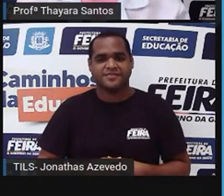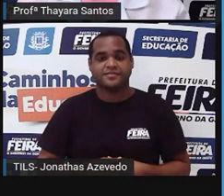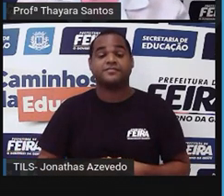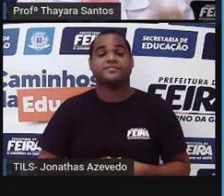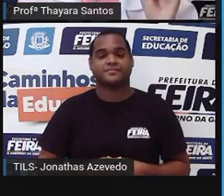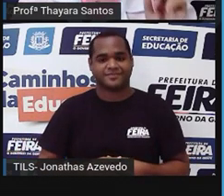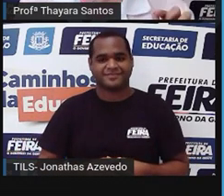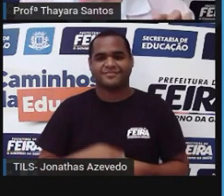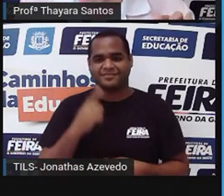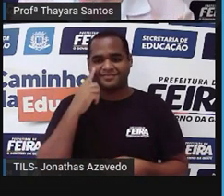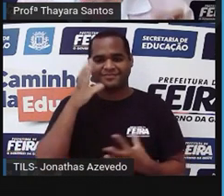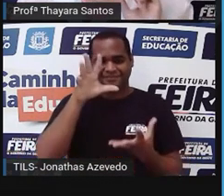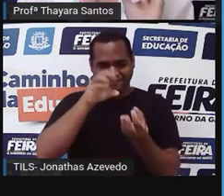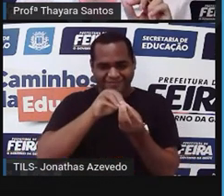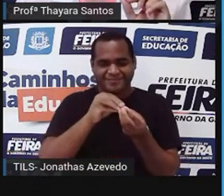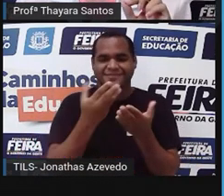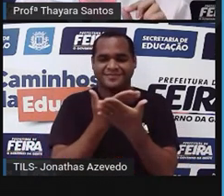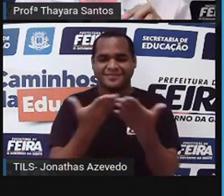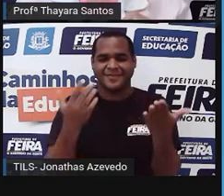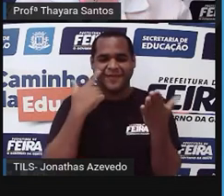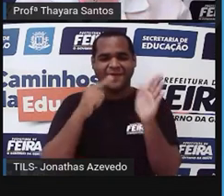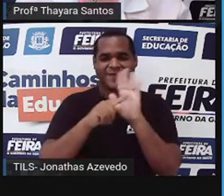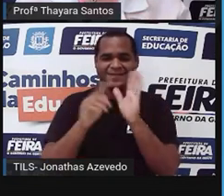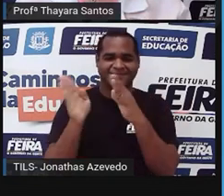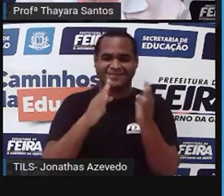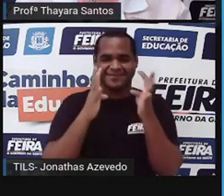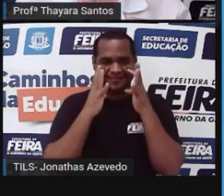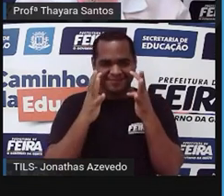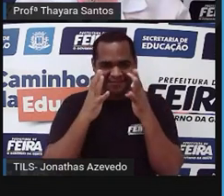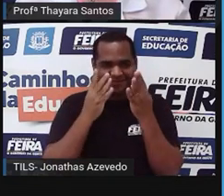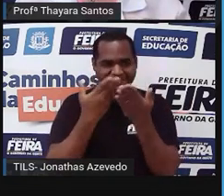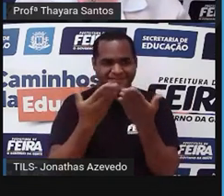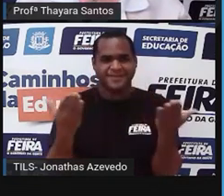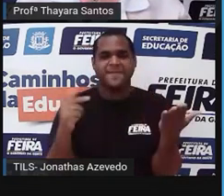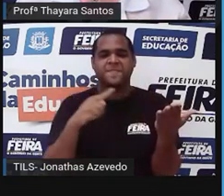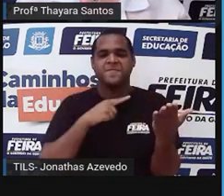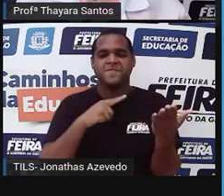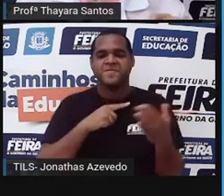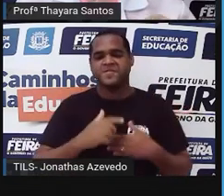Agora a gente vai para um resuminho aí nesse vídeo. Prestem atenção do outro lado.